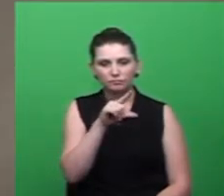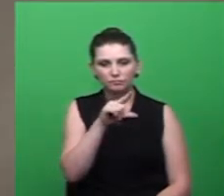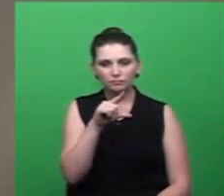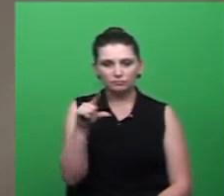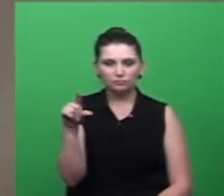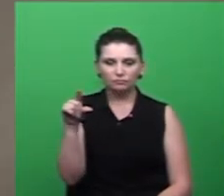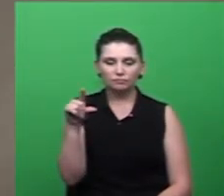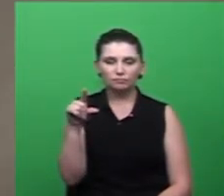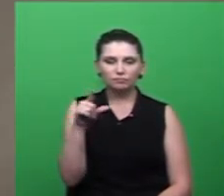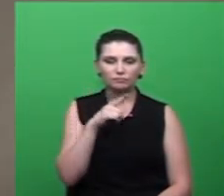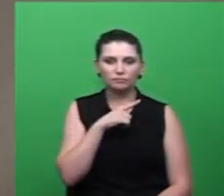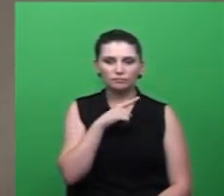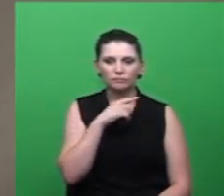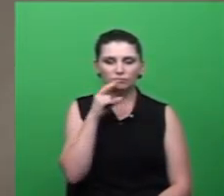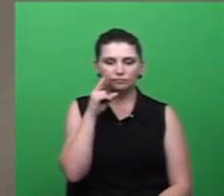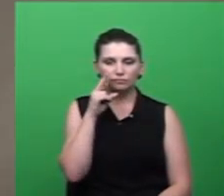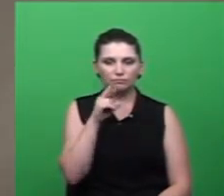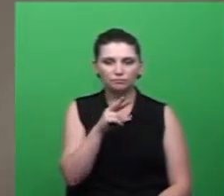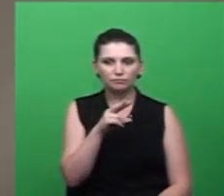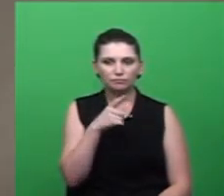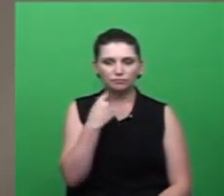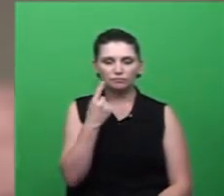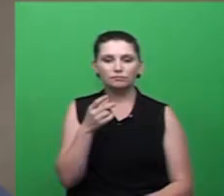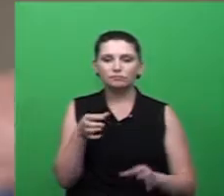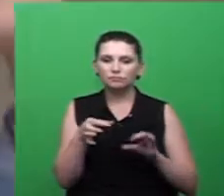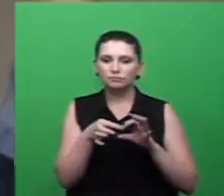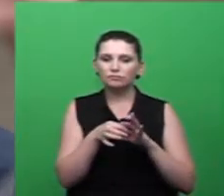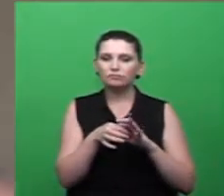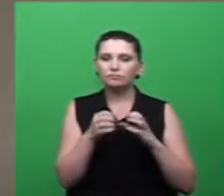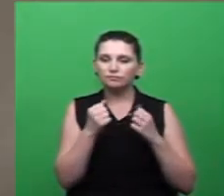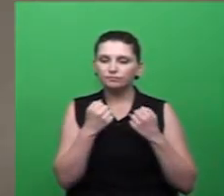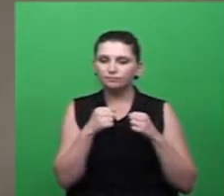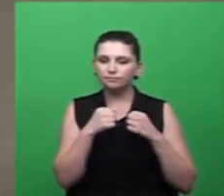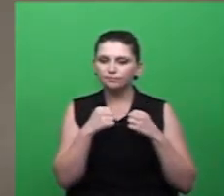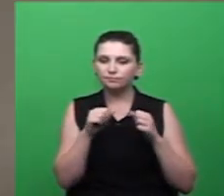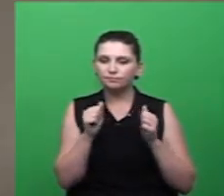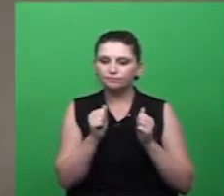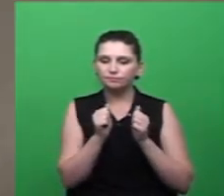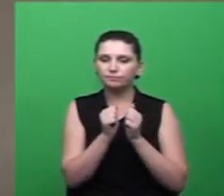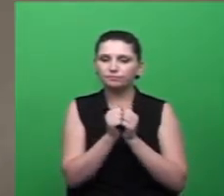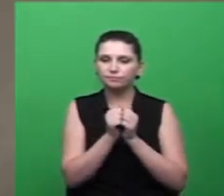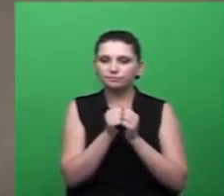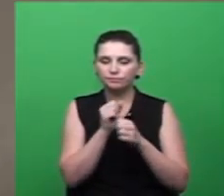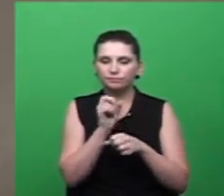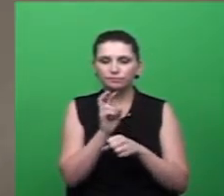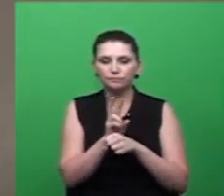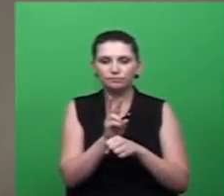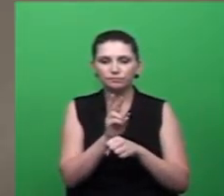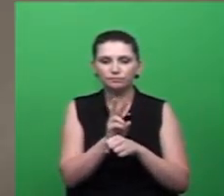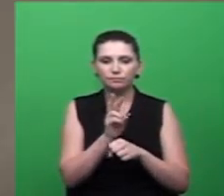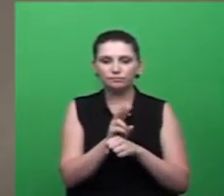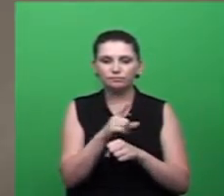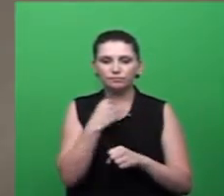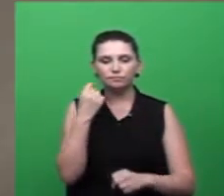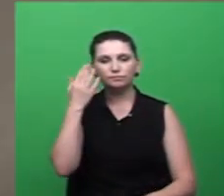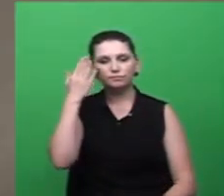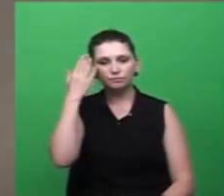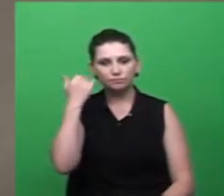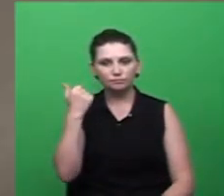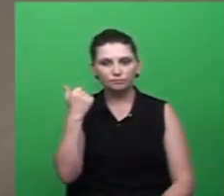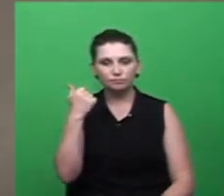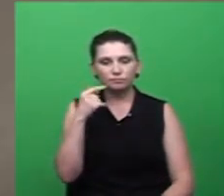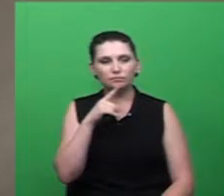parceria já está acontecendo e ainda vai acontecer ao longo do ano, só para vocês terem conhecimento, no último